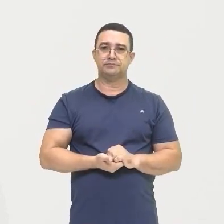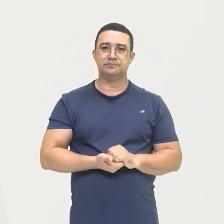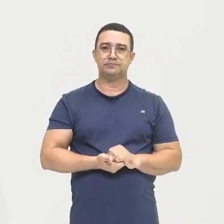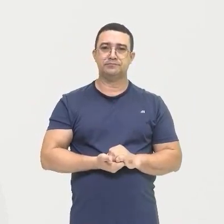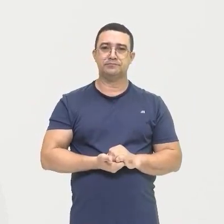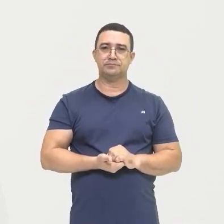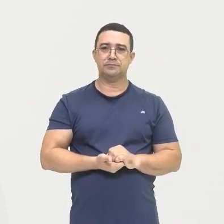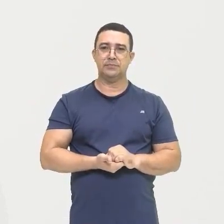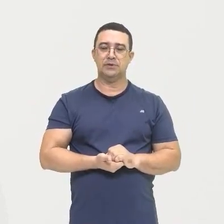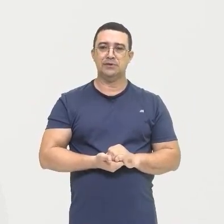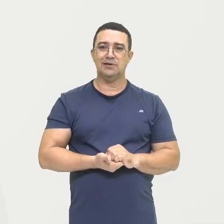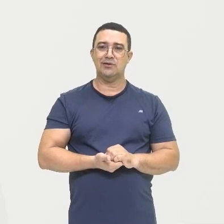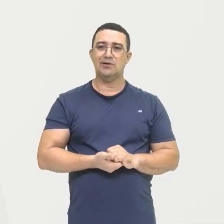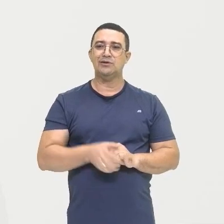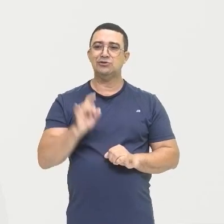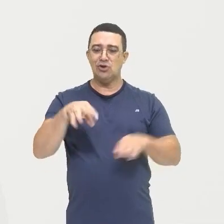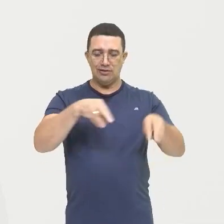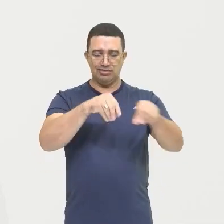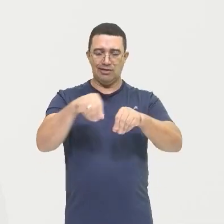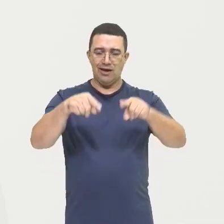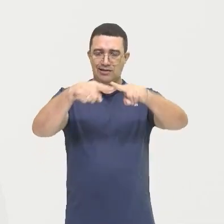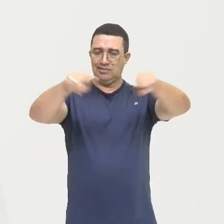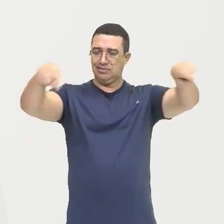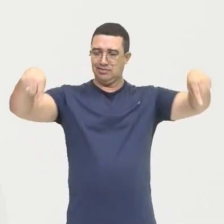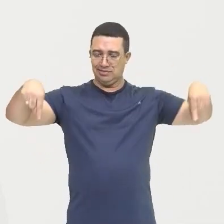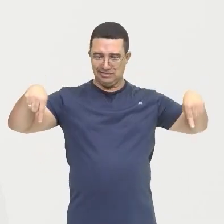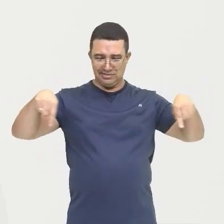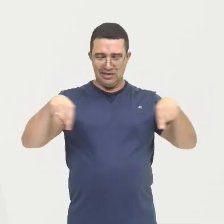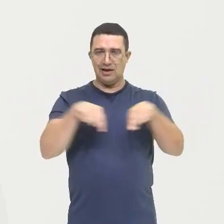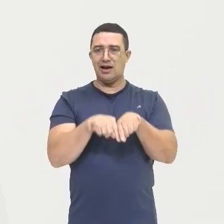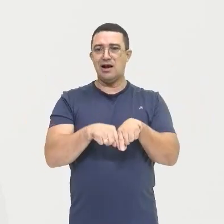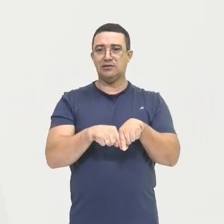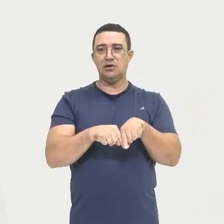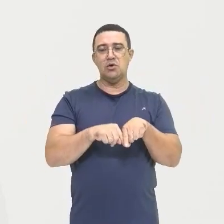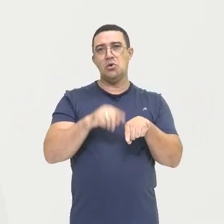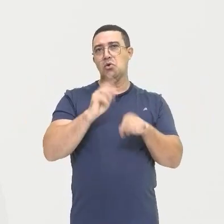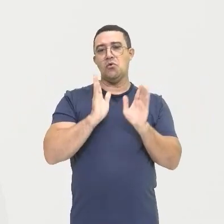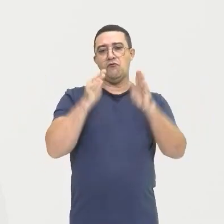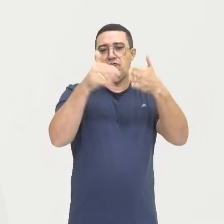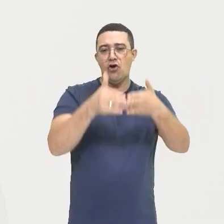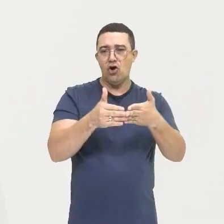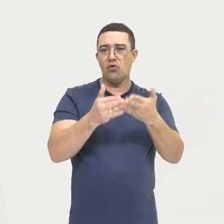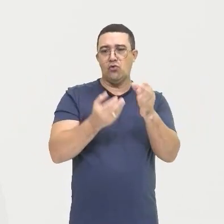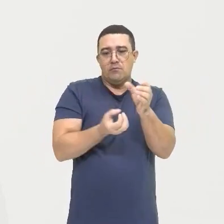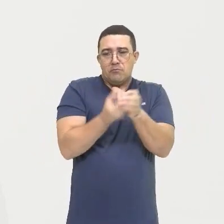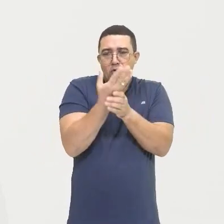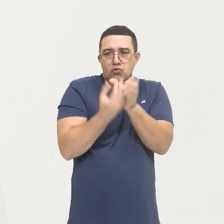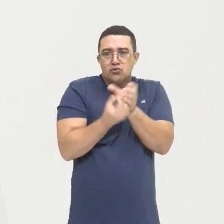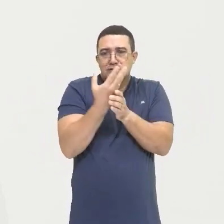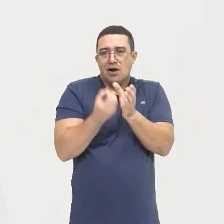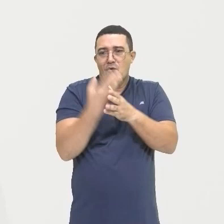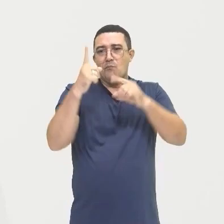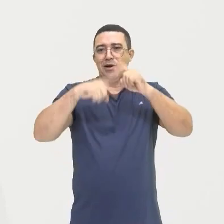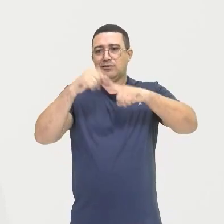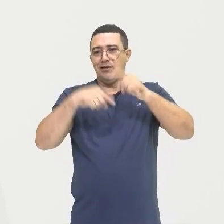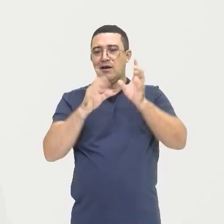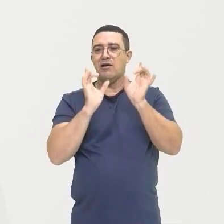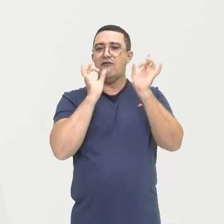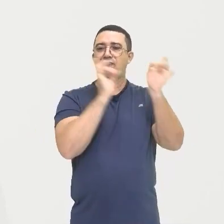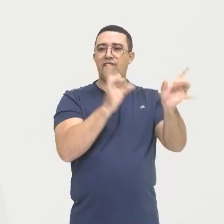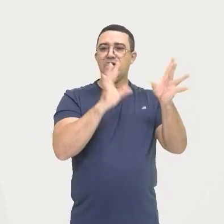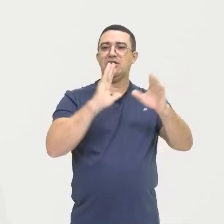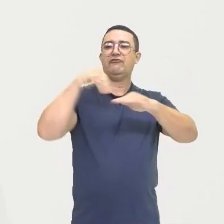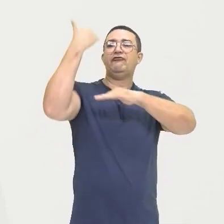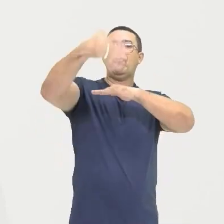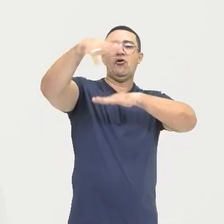Cercada Apenas ali Na questão Da exportação Para você exportar Ali Os alimentos Que são